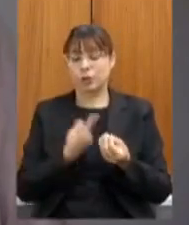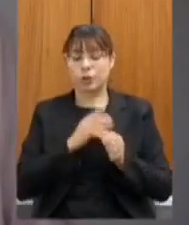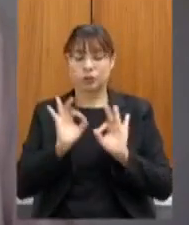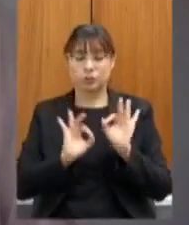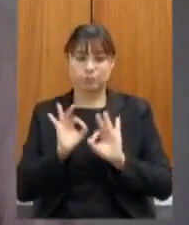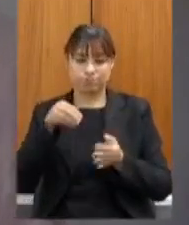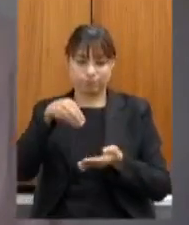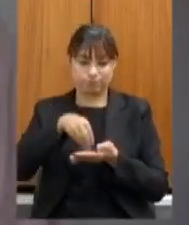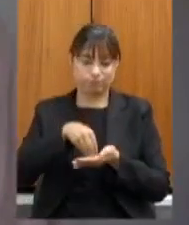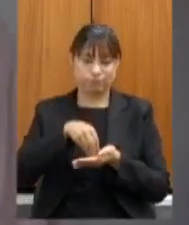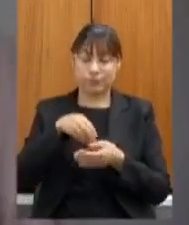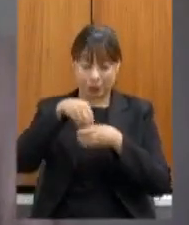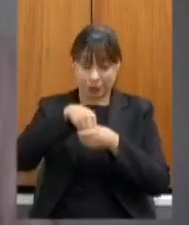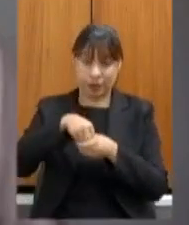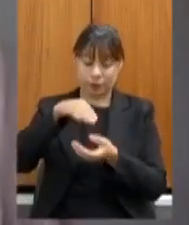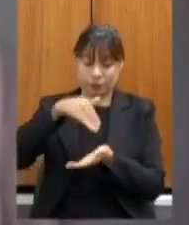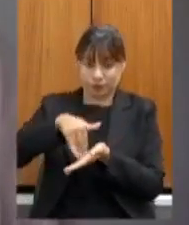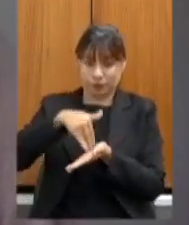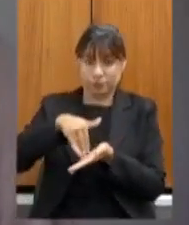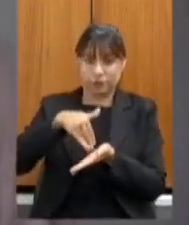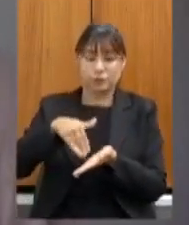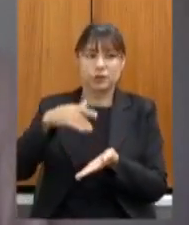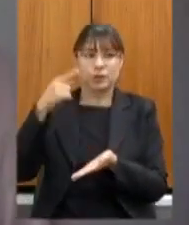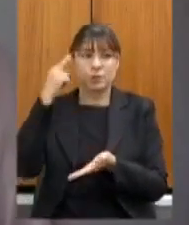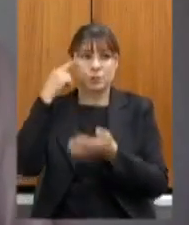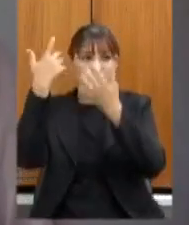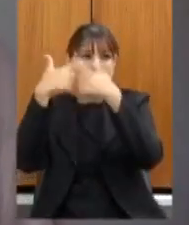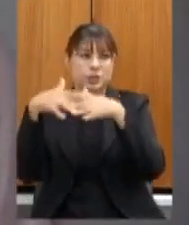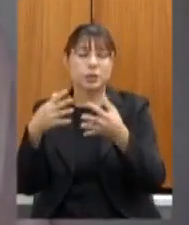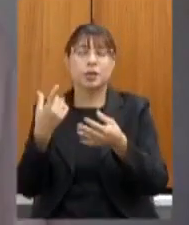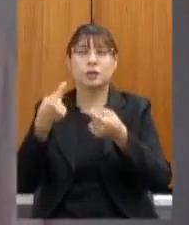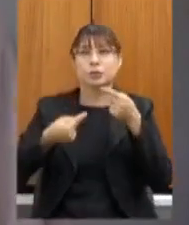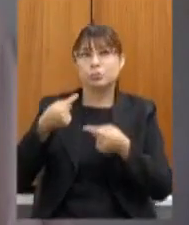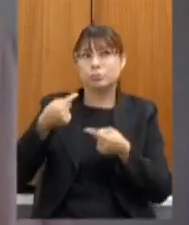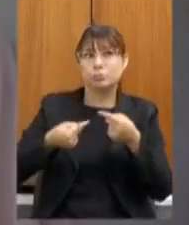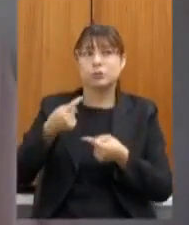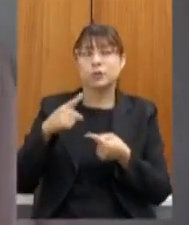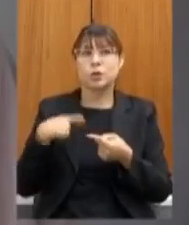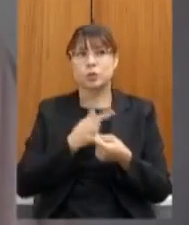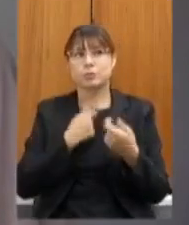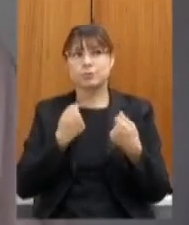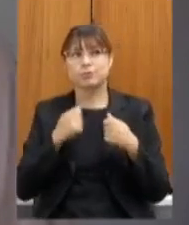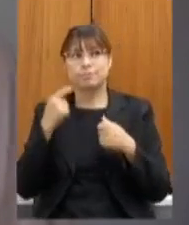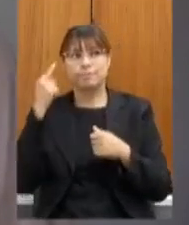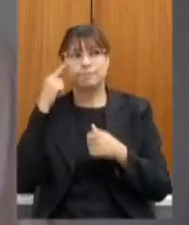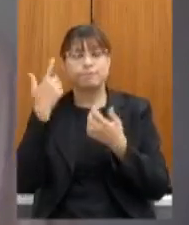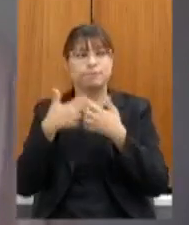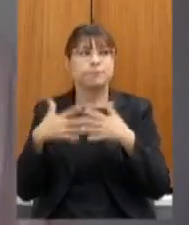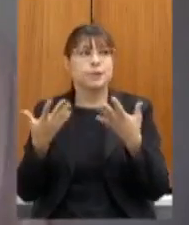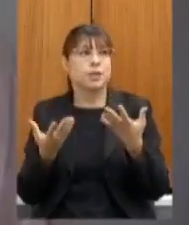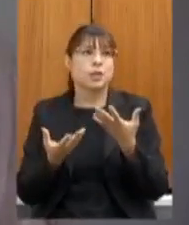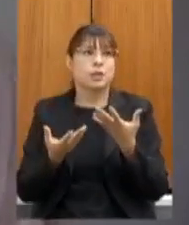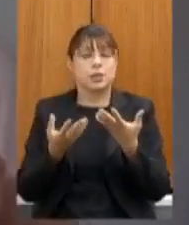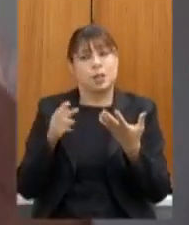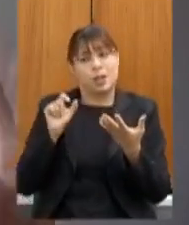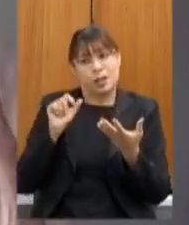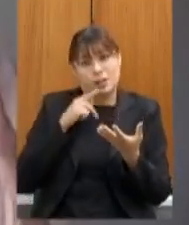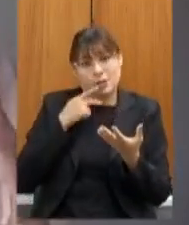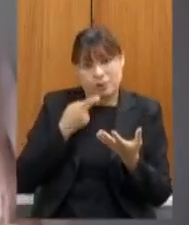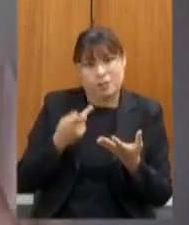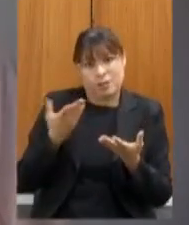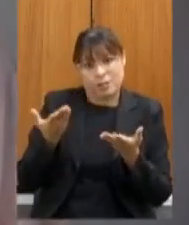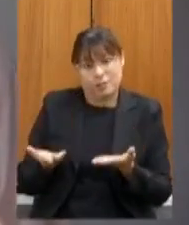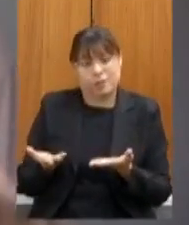secretaria agora é para criar justamente esse foro de discussão onde nós vamos ter que enfrentar deputado condições como o senhor falou de forma muito